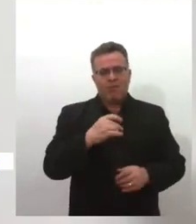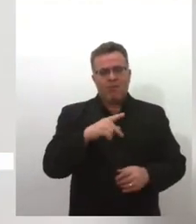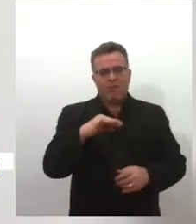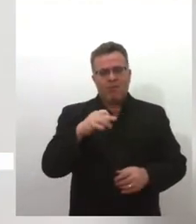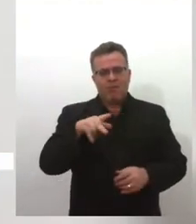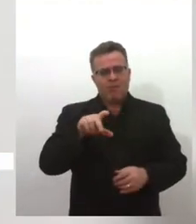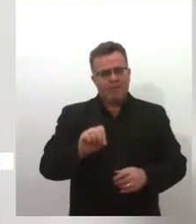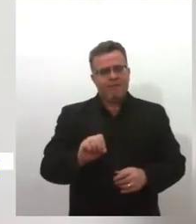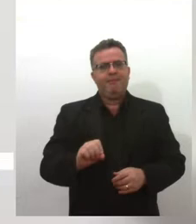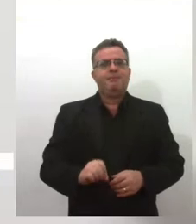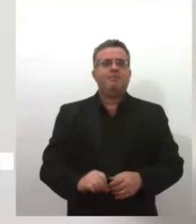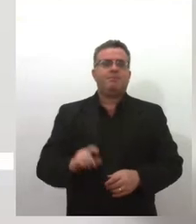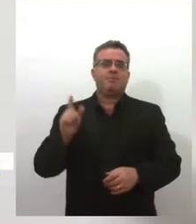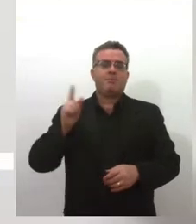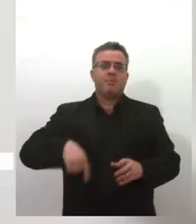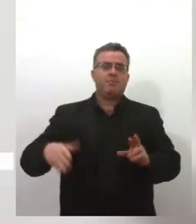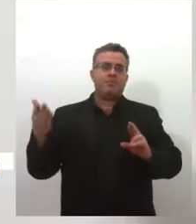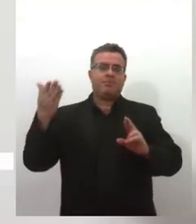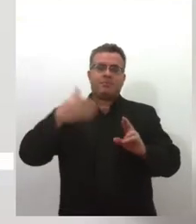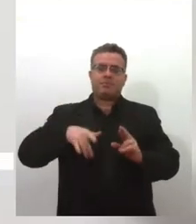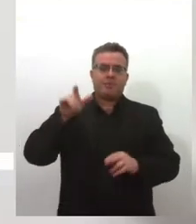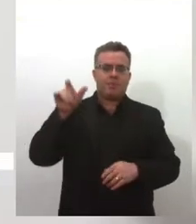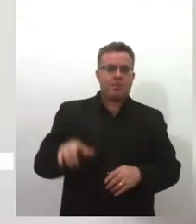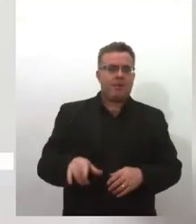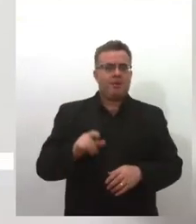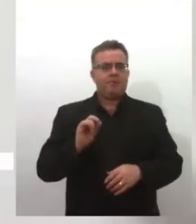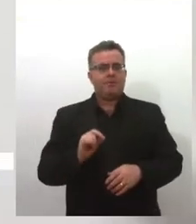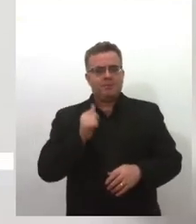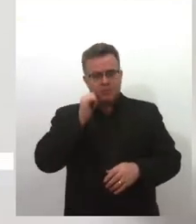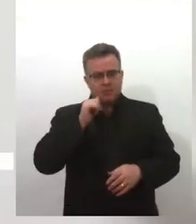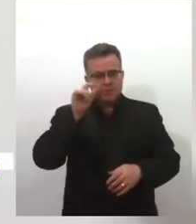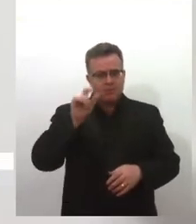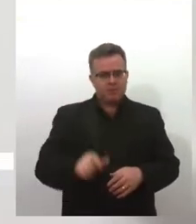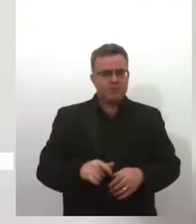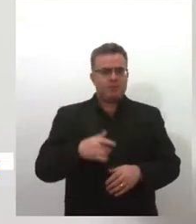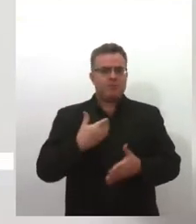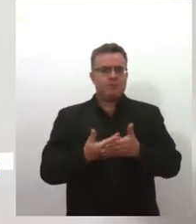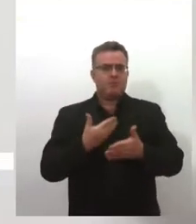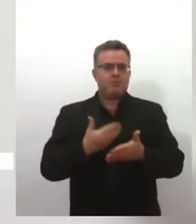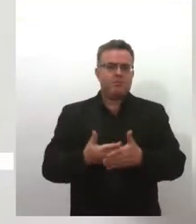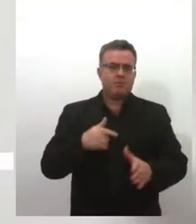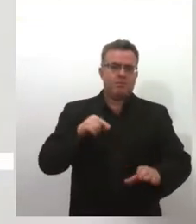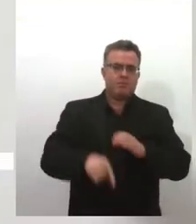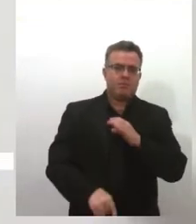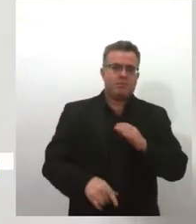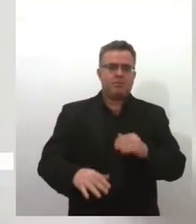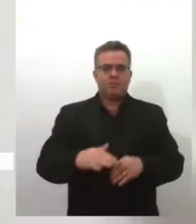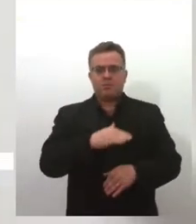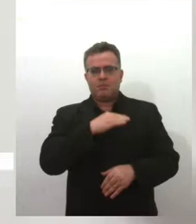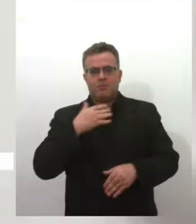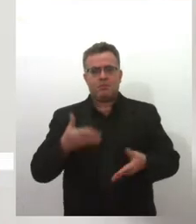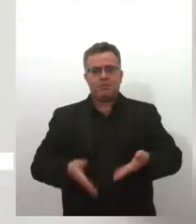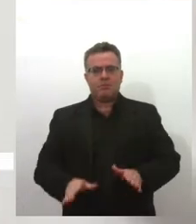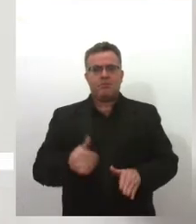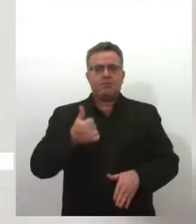assim, referência para quem está na área nuclear enquanto mulher. A Marie Curie, ela morre muito cedo. Ela nasce em